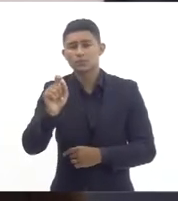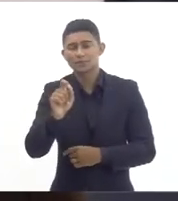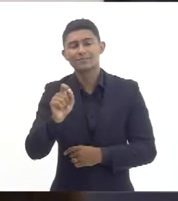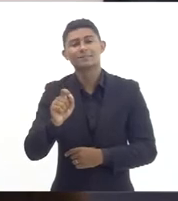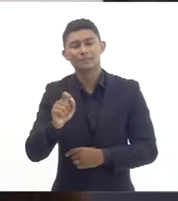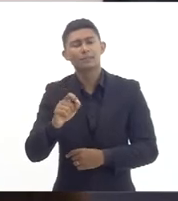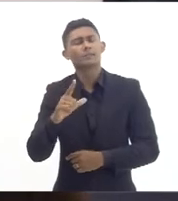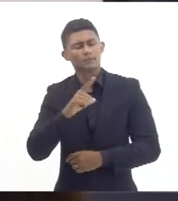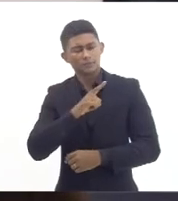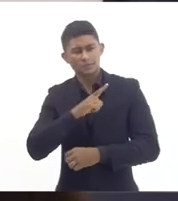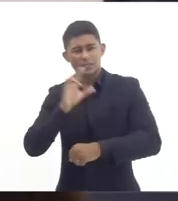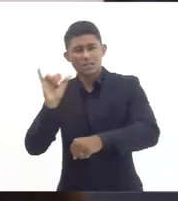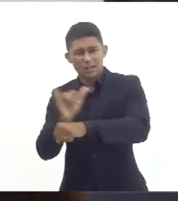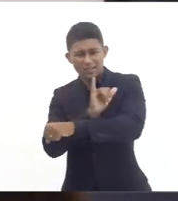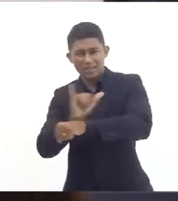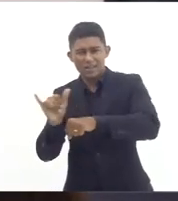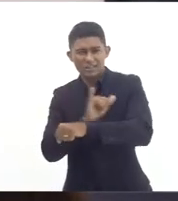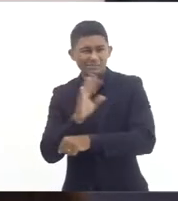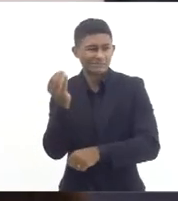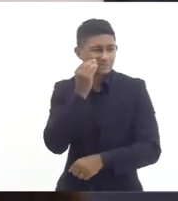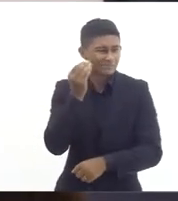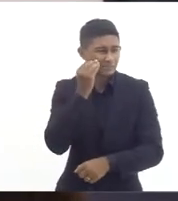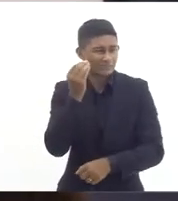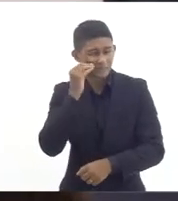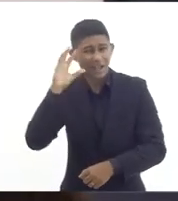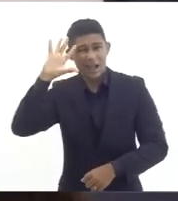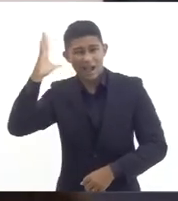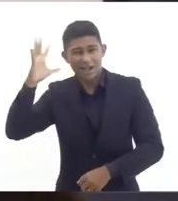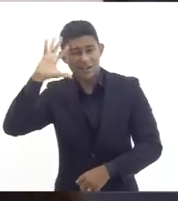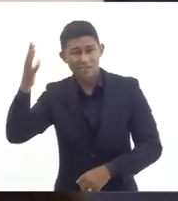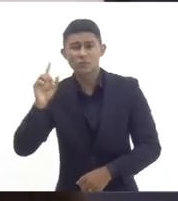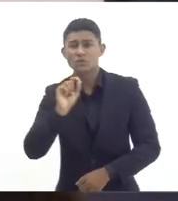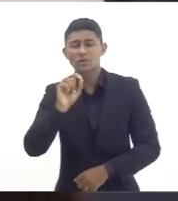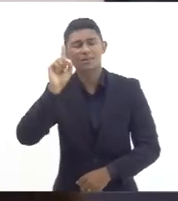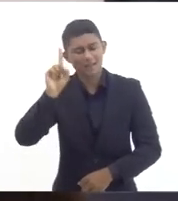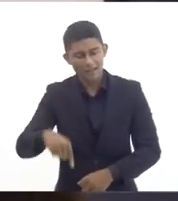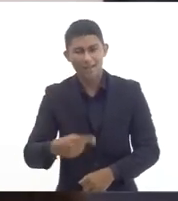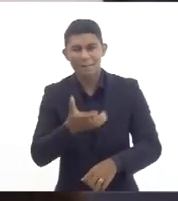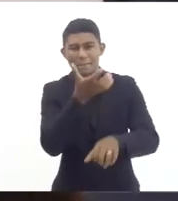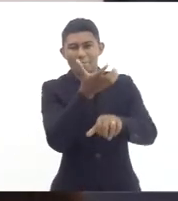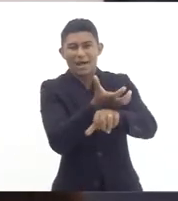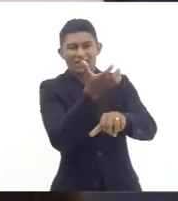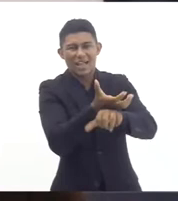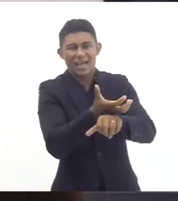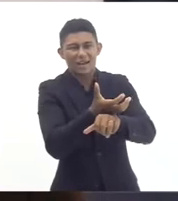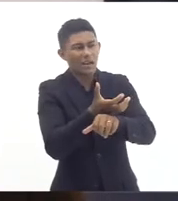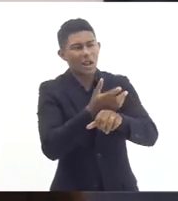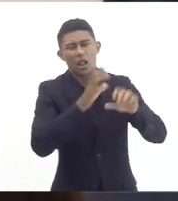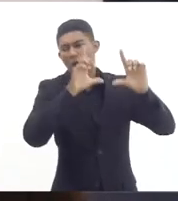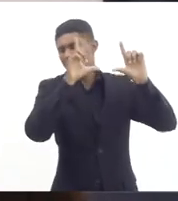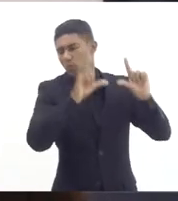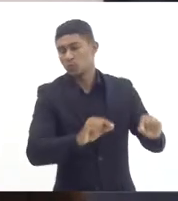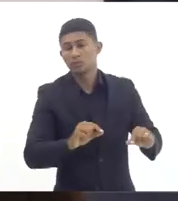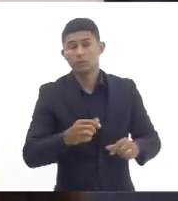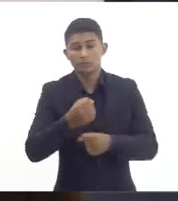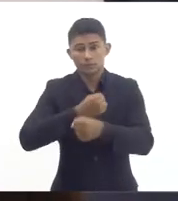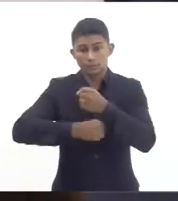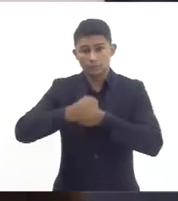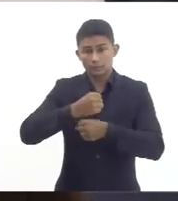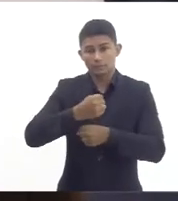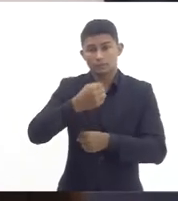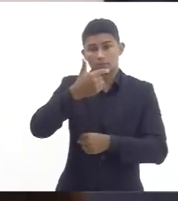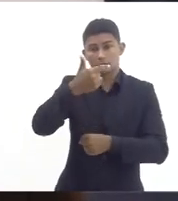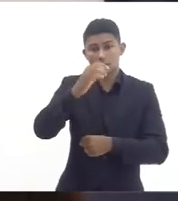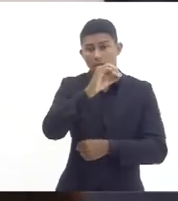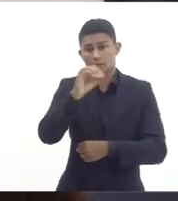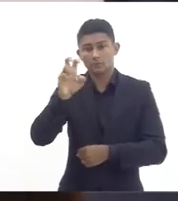estratégias para resolver a carência foi a redução da grade curricular em 2005 a gente tinha 30